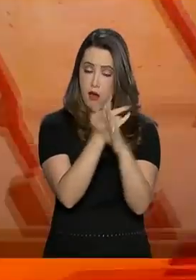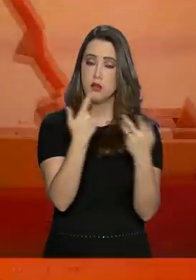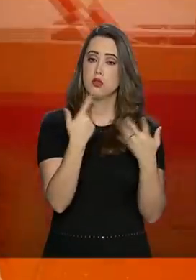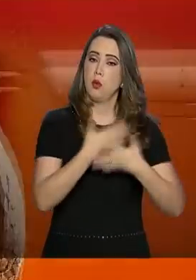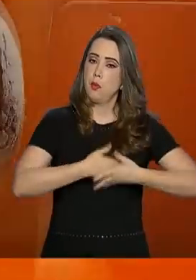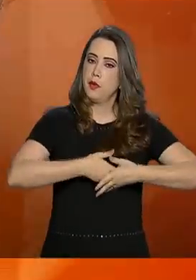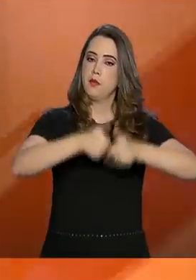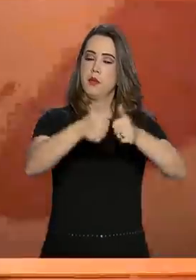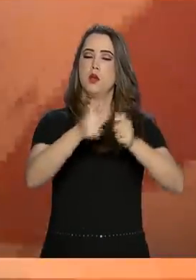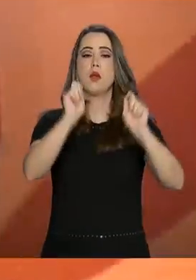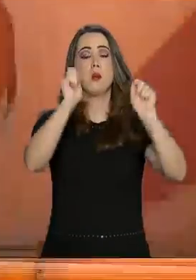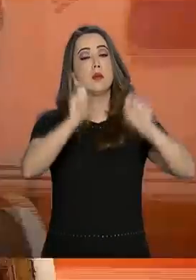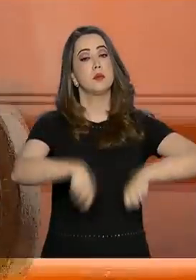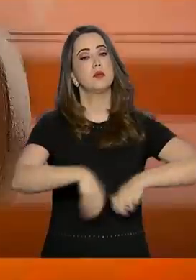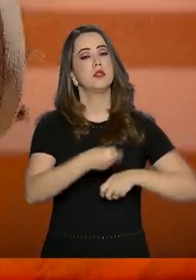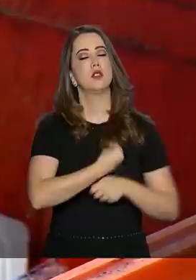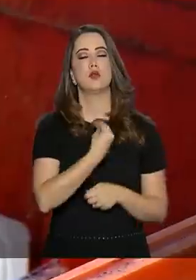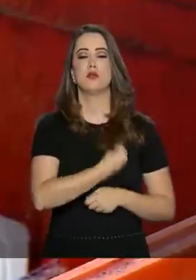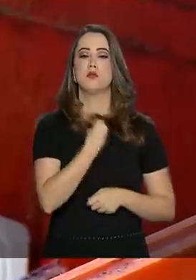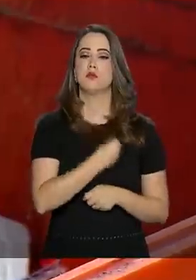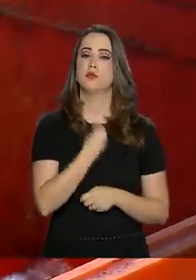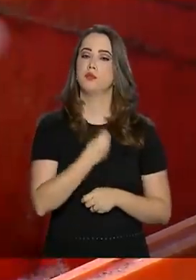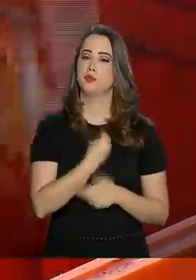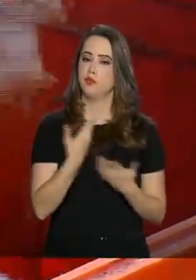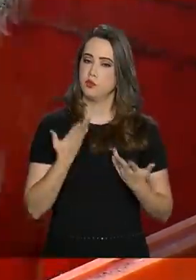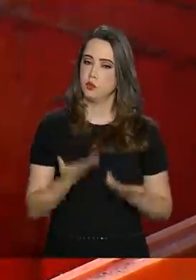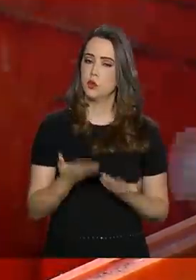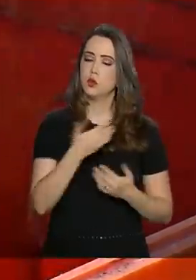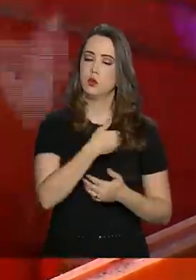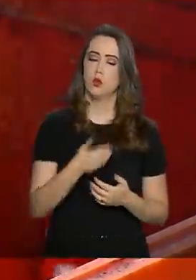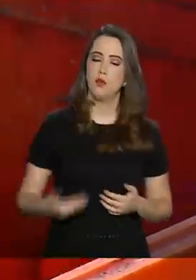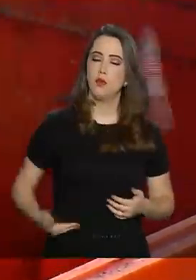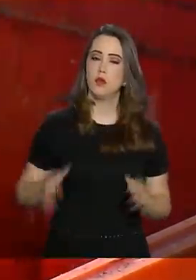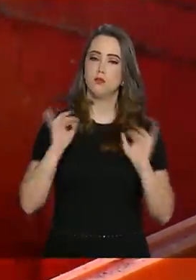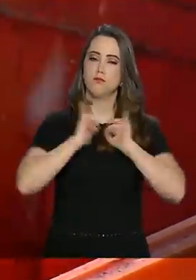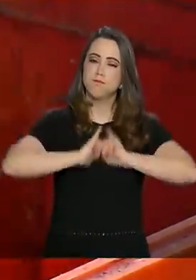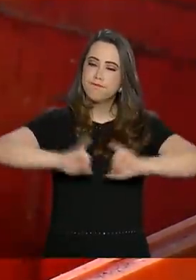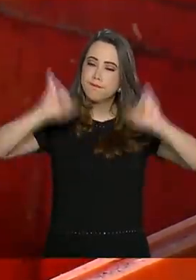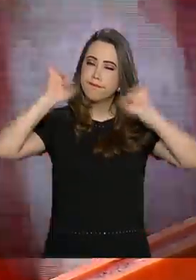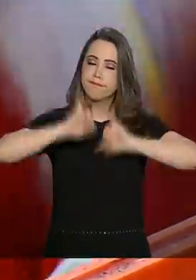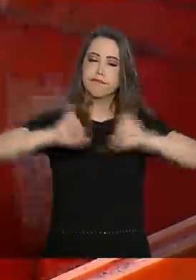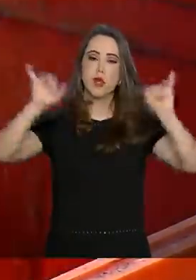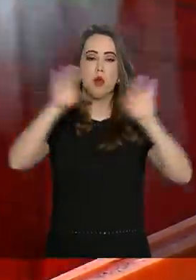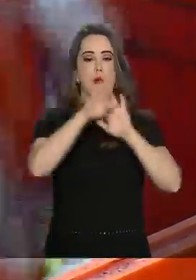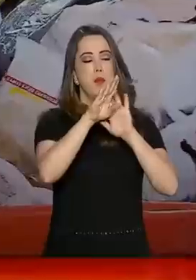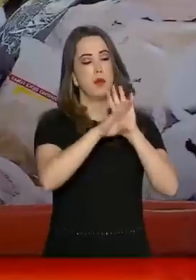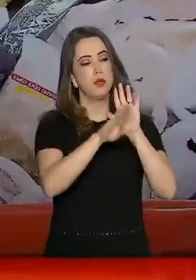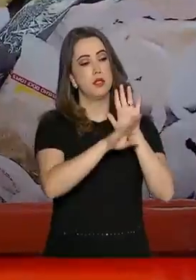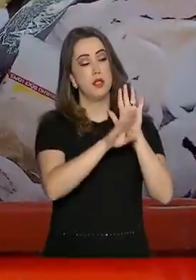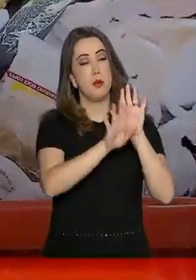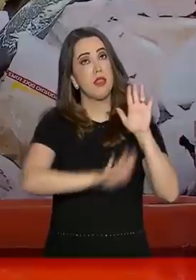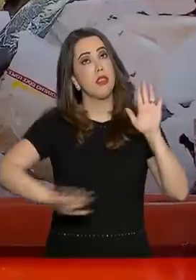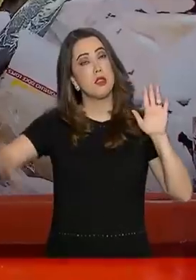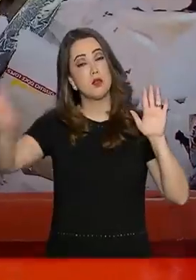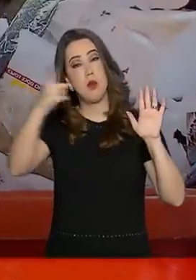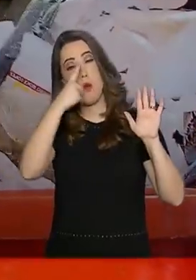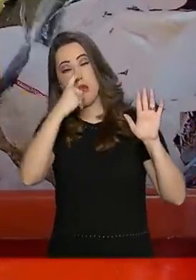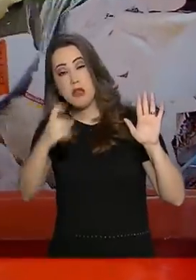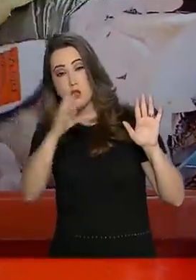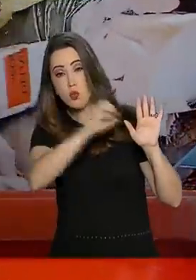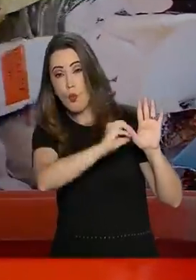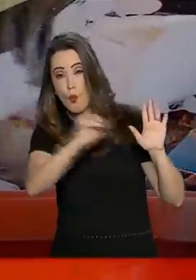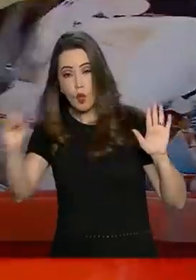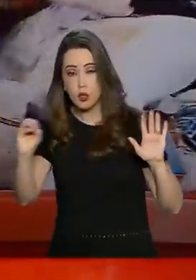melhorar as condições de vida nas cidades, o governo lançou o Programa Nacional Lixão Zero. A ideia é